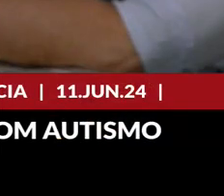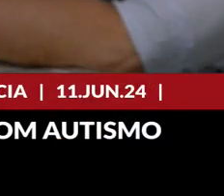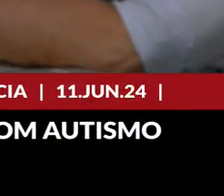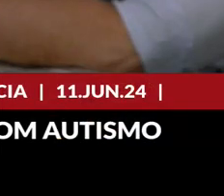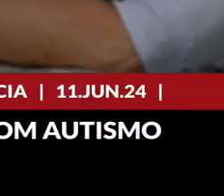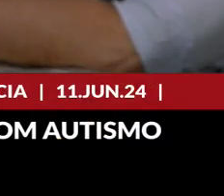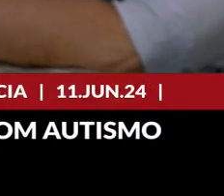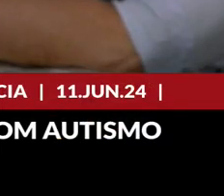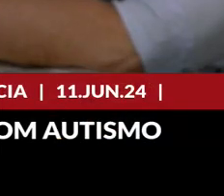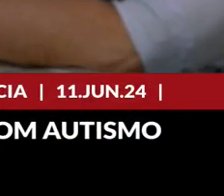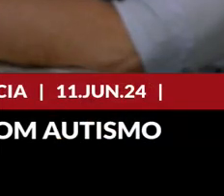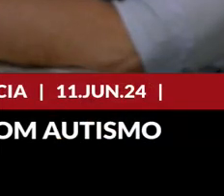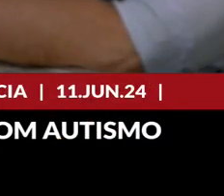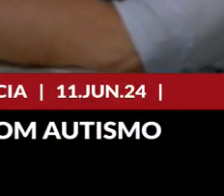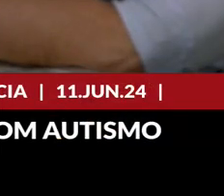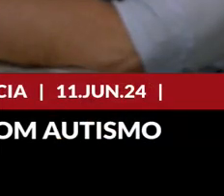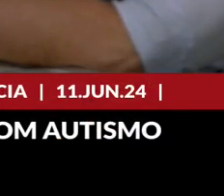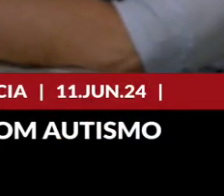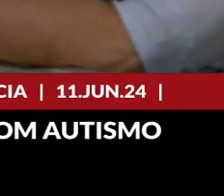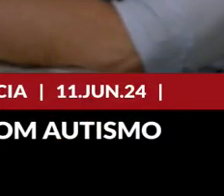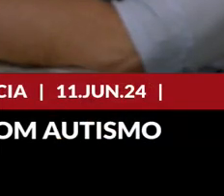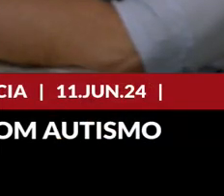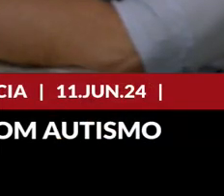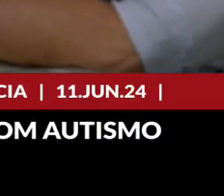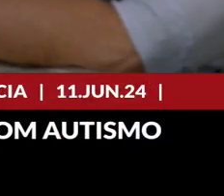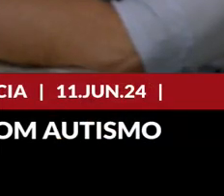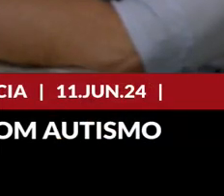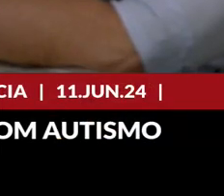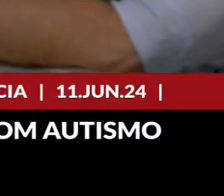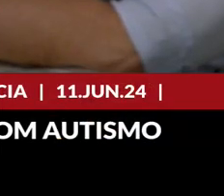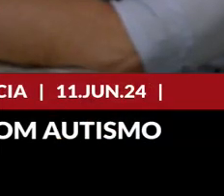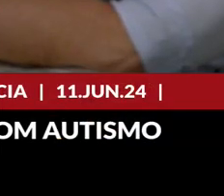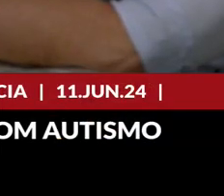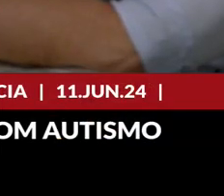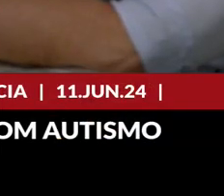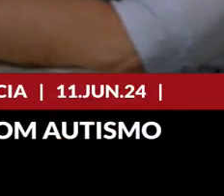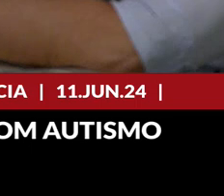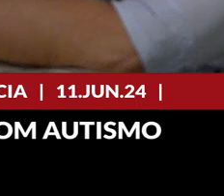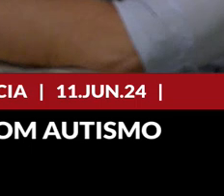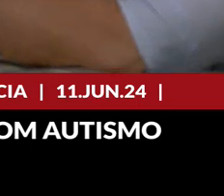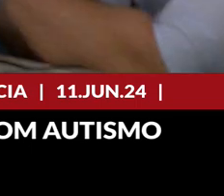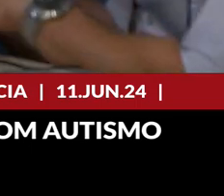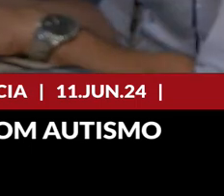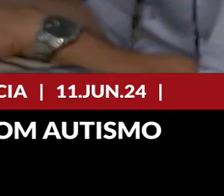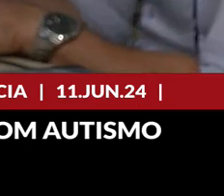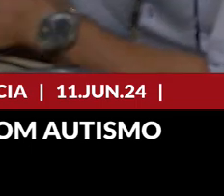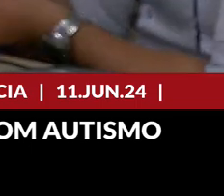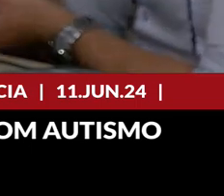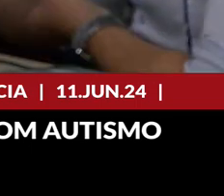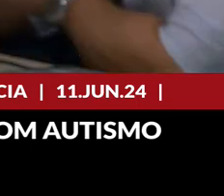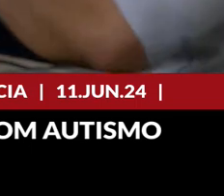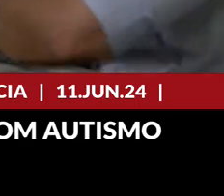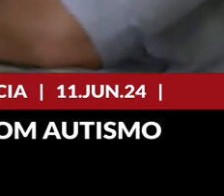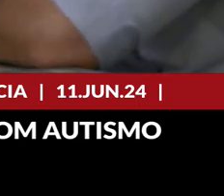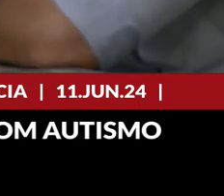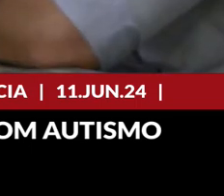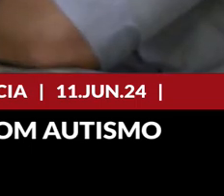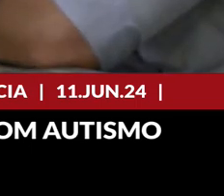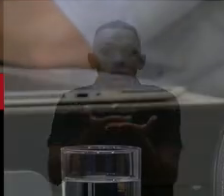madrugada ou não, ou de dia, o que for, quando você levar, você tem um atendimento de qualidade.